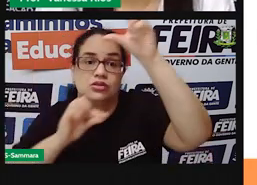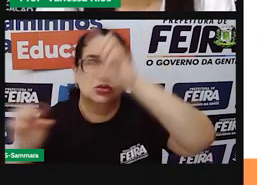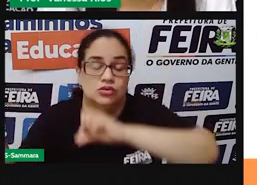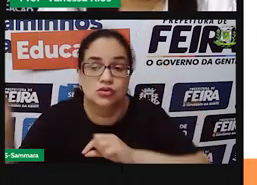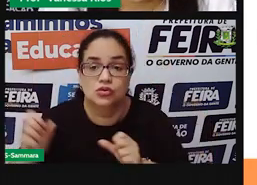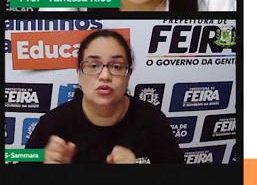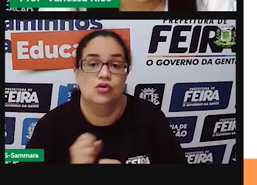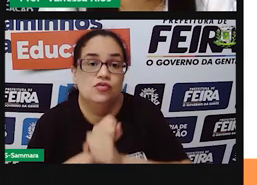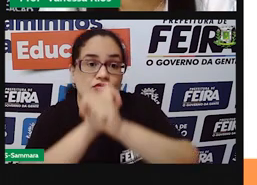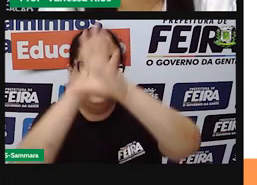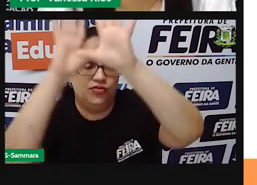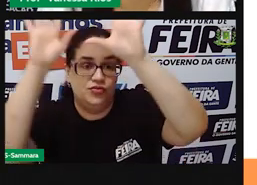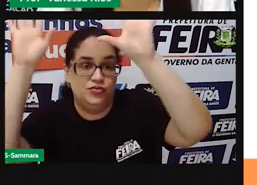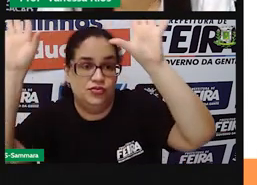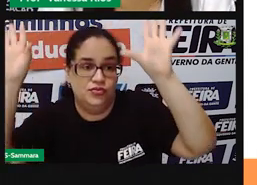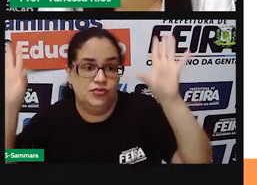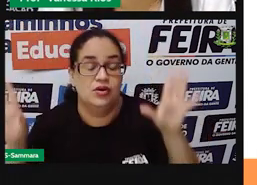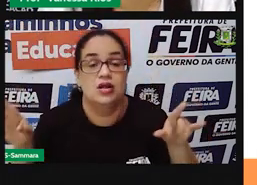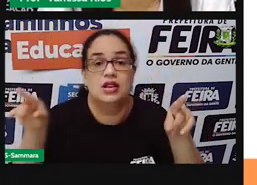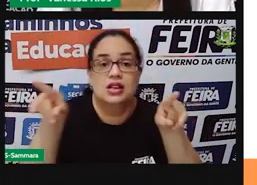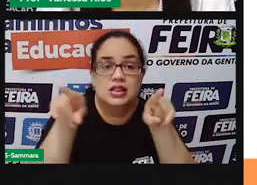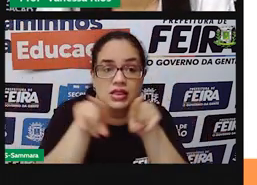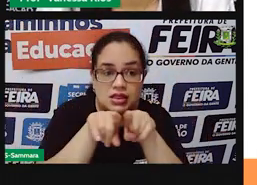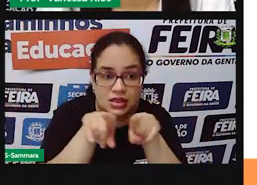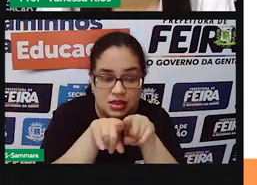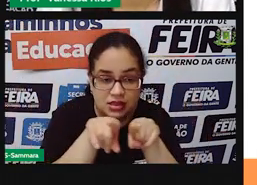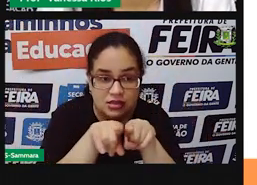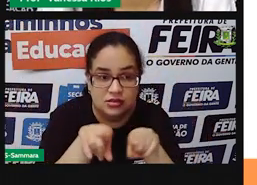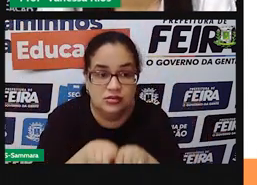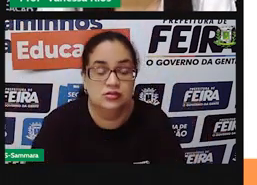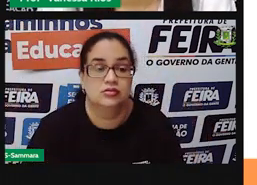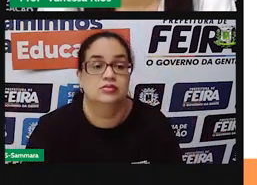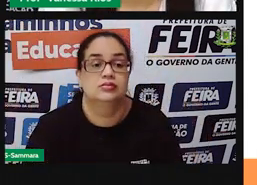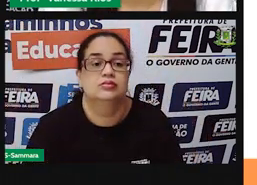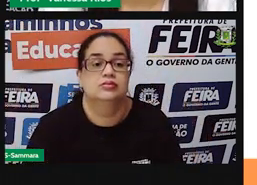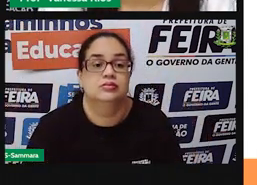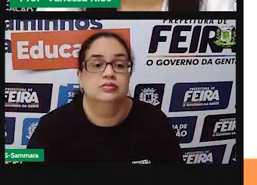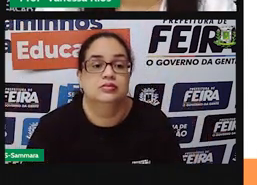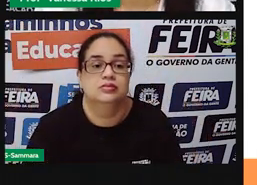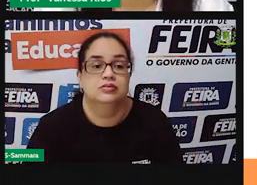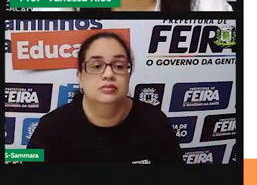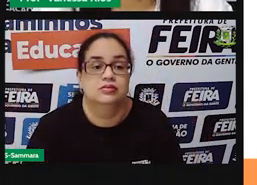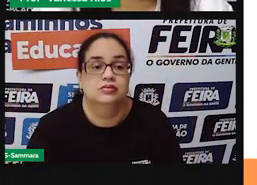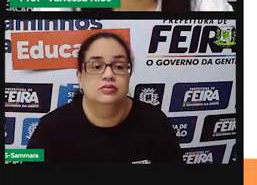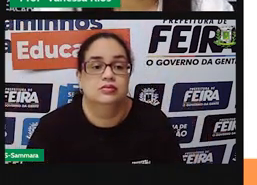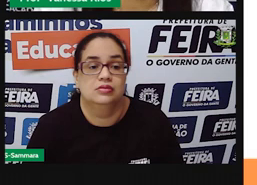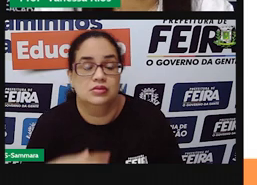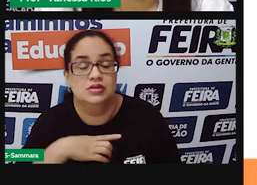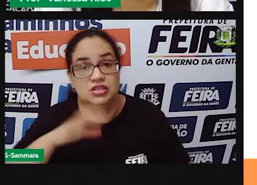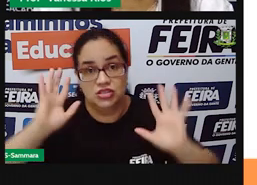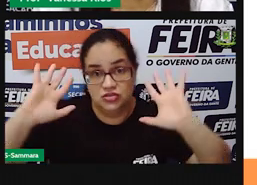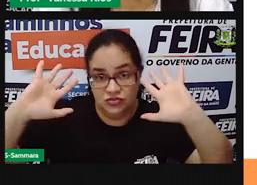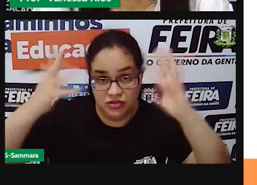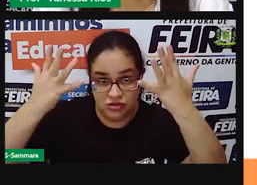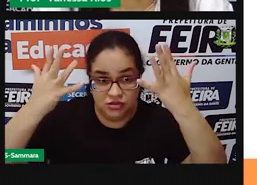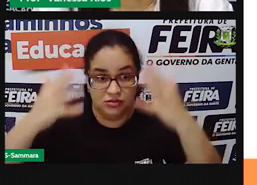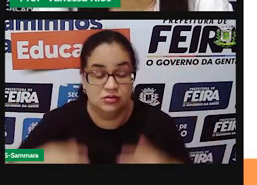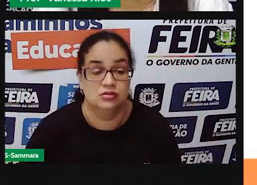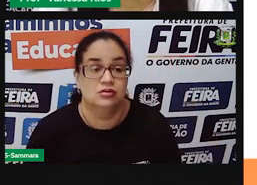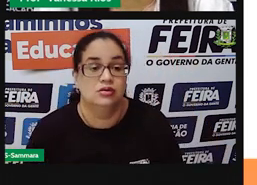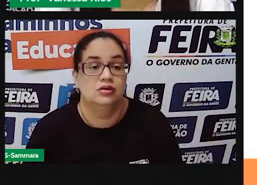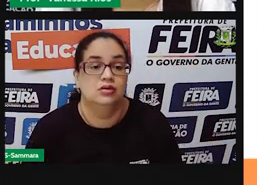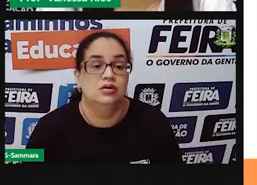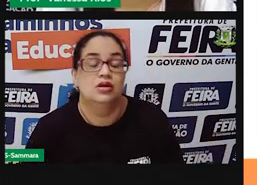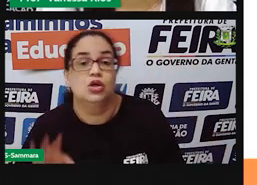fogos de artifícios também, né? Que são aí soltados, né? Durante as festas. E